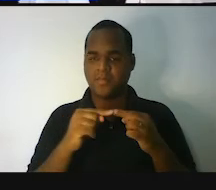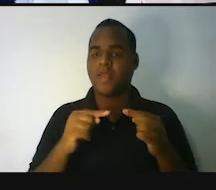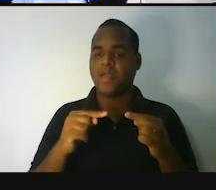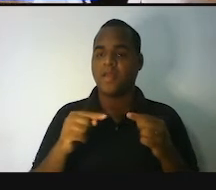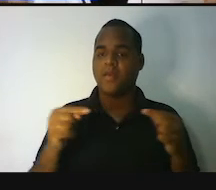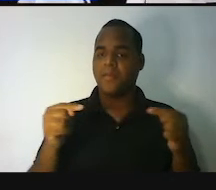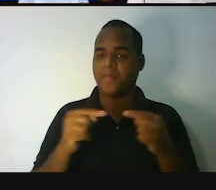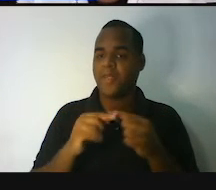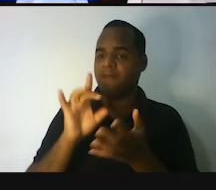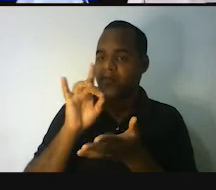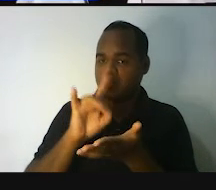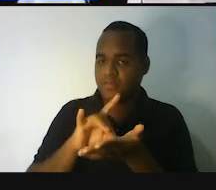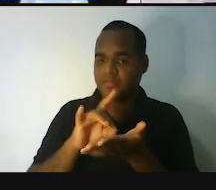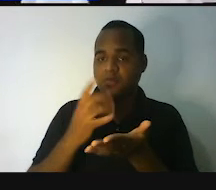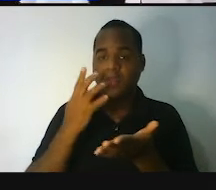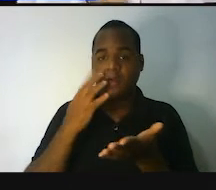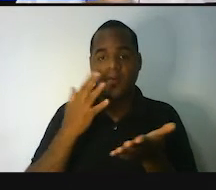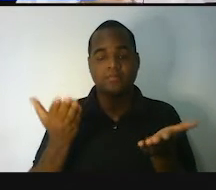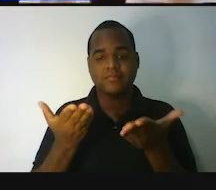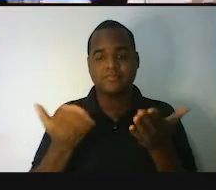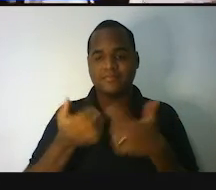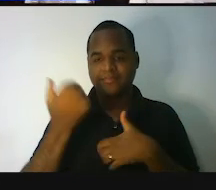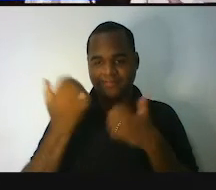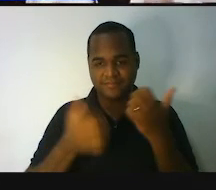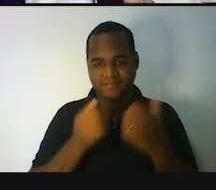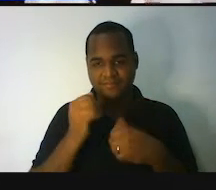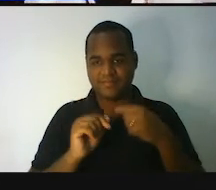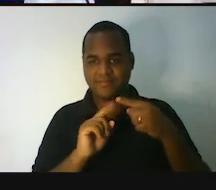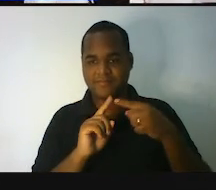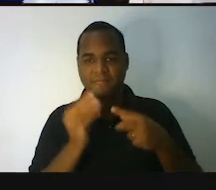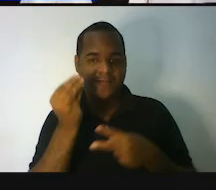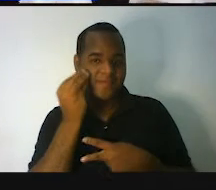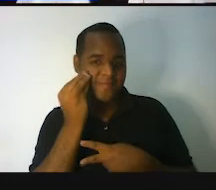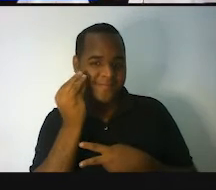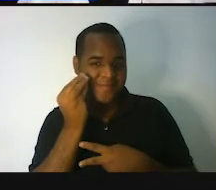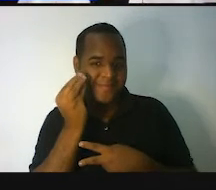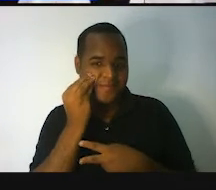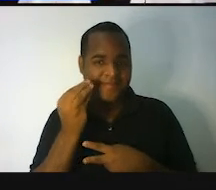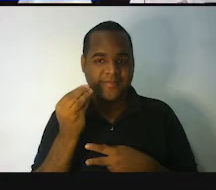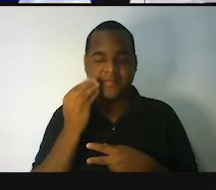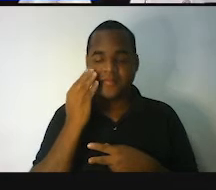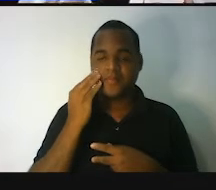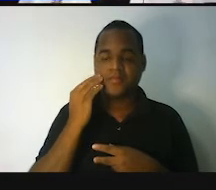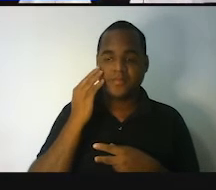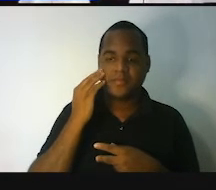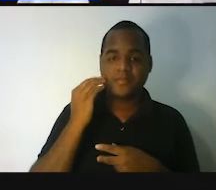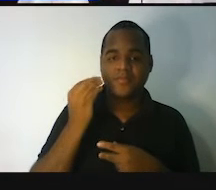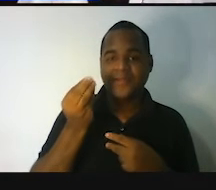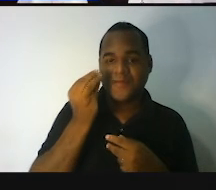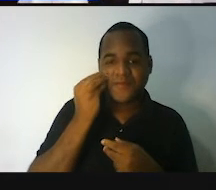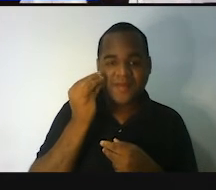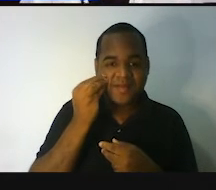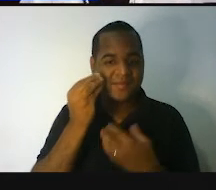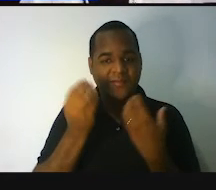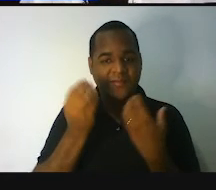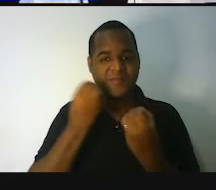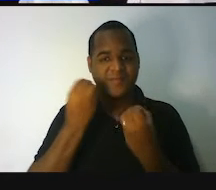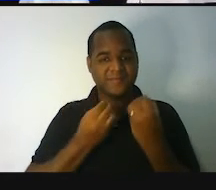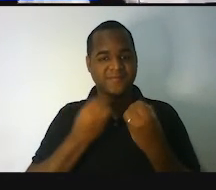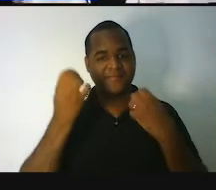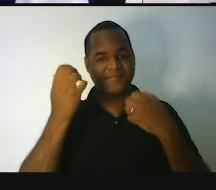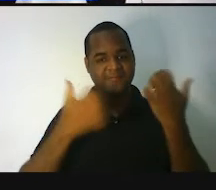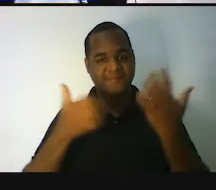é isso que eu estou trazendo para você aqui, ó. Bora experimentar esse negócio e ver realmente onde é que está esse problema?